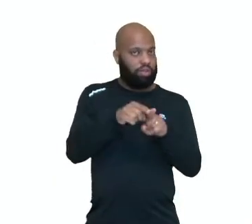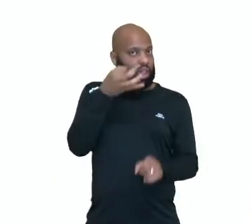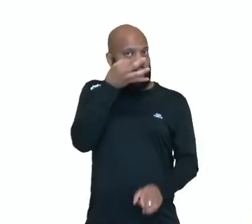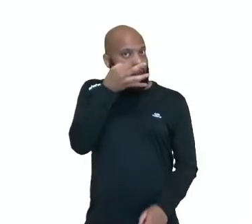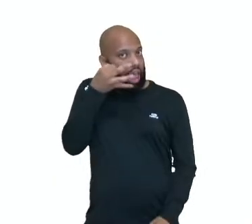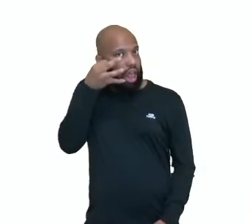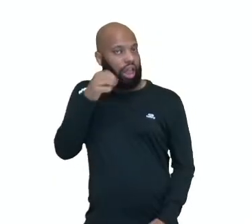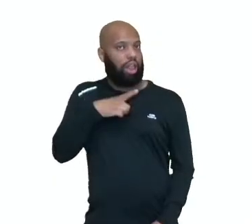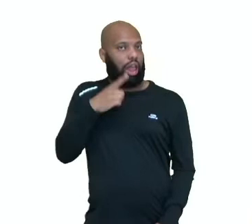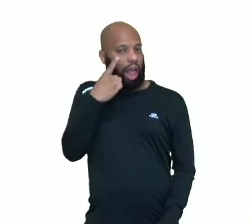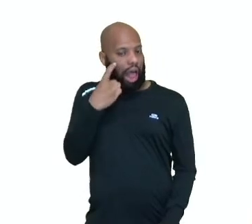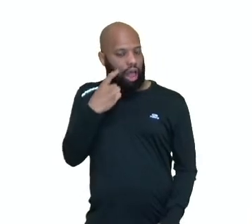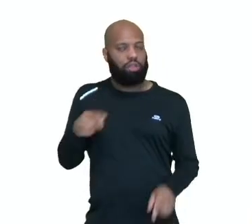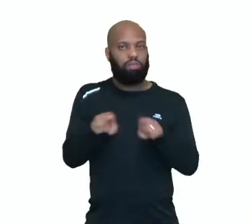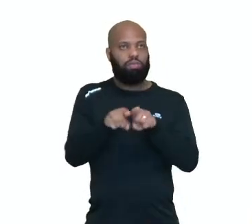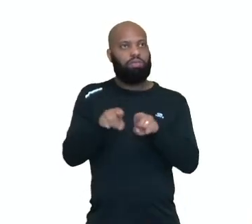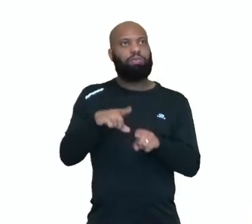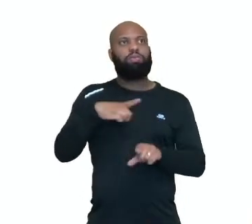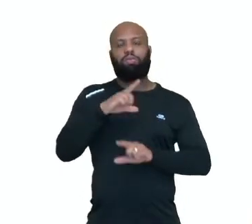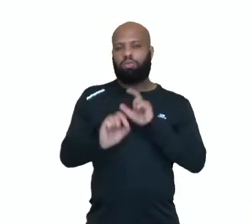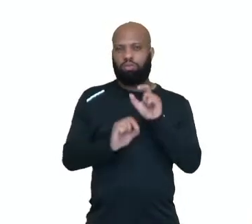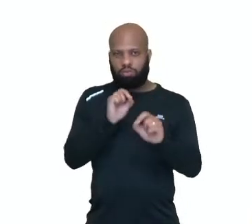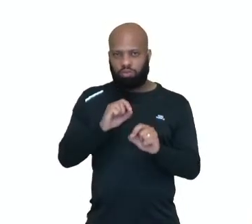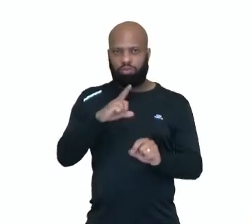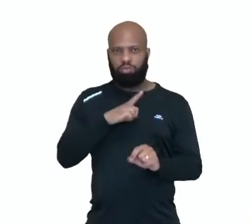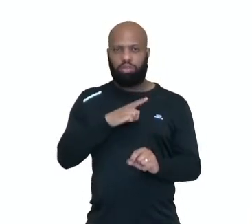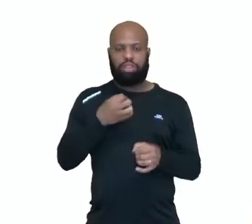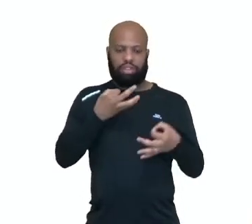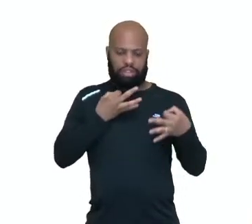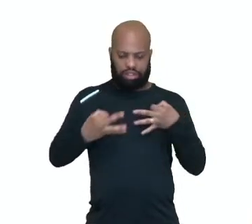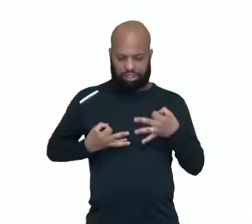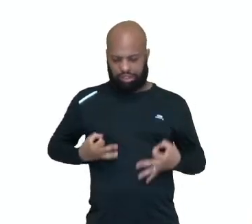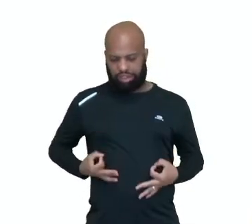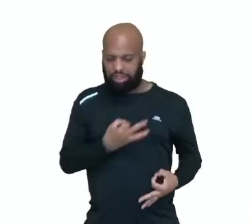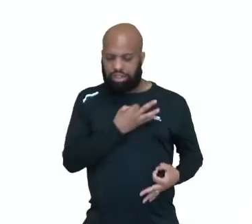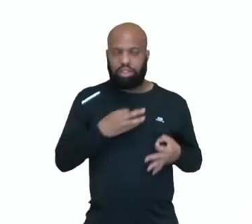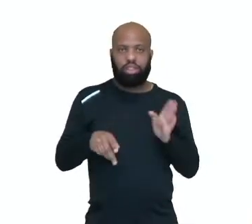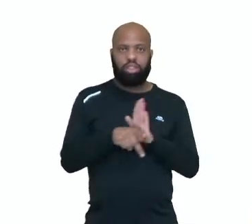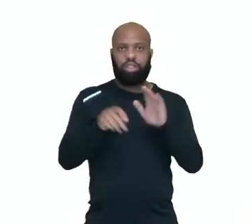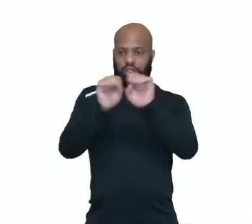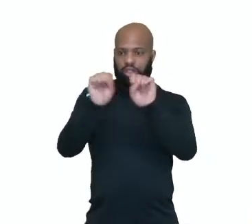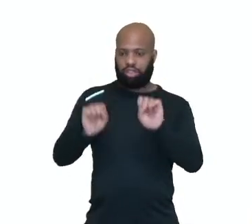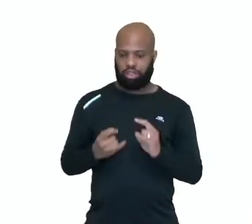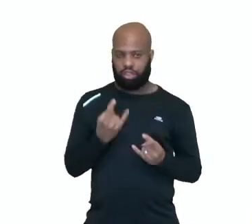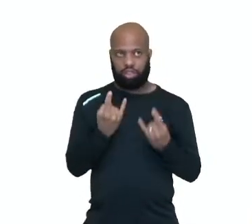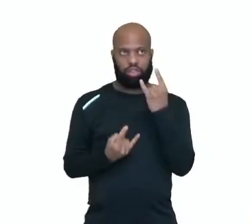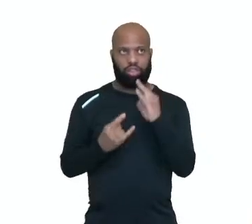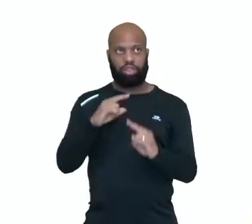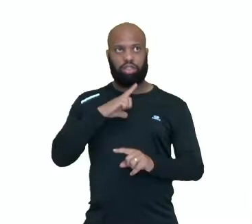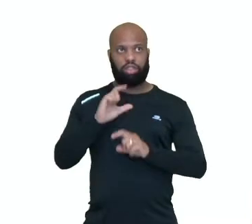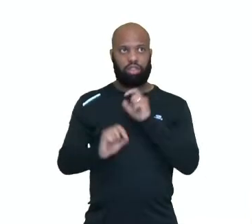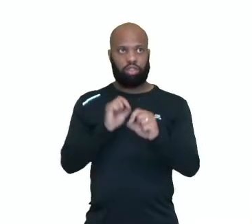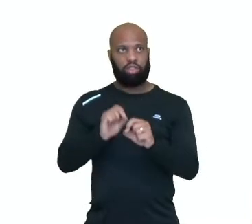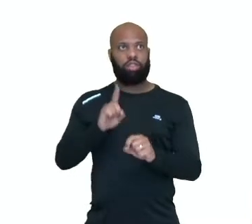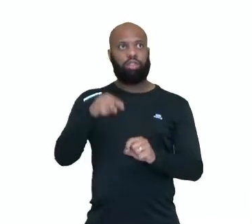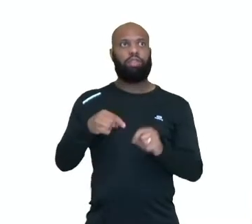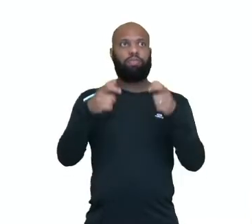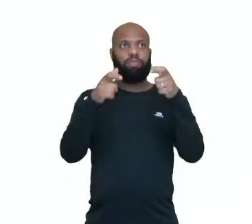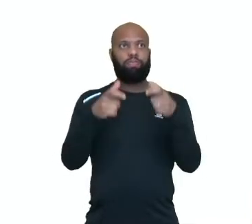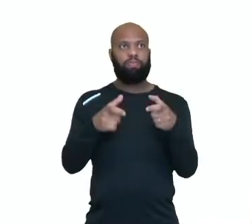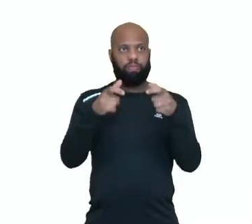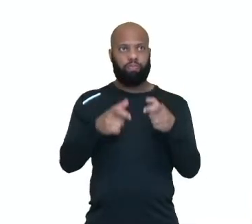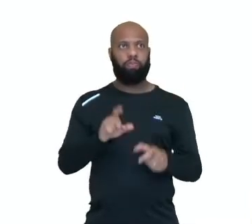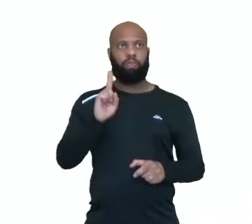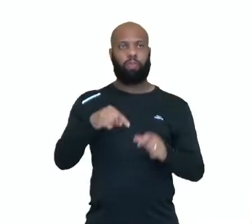Tá. Entre as glândulas que nós temos e que fazem parte do sistema endócrino, a gente tem a glândula mestra, que é a hipófise. A